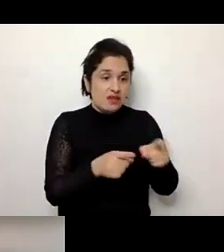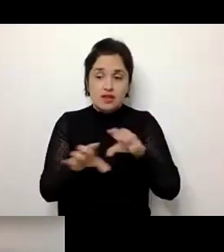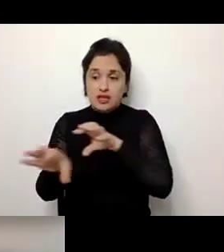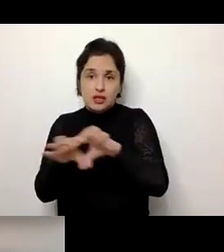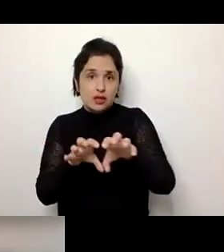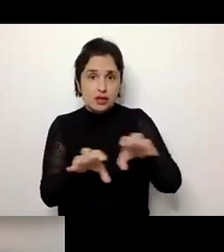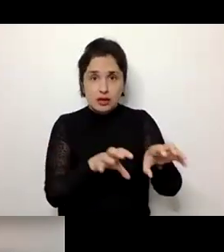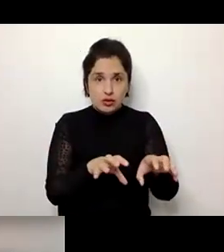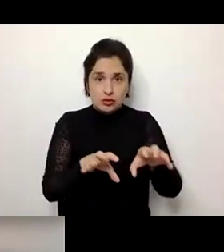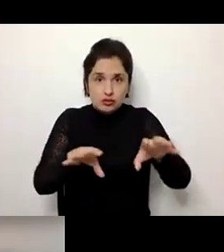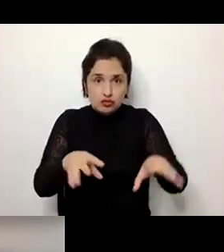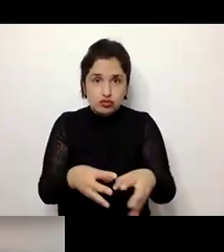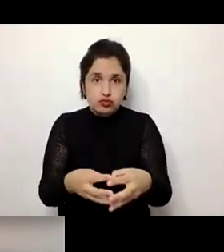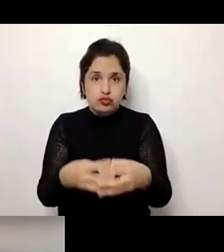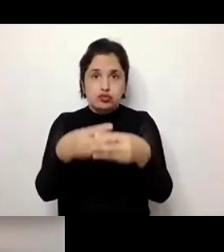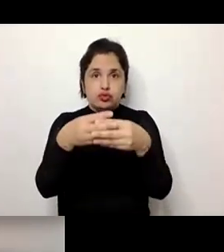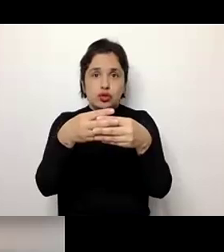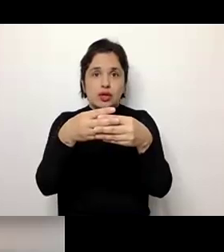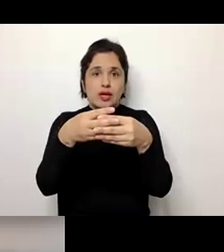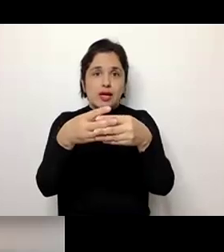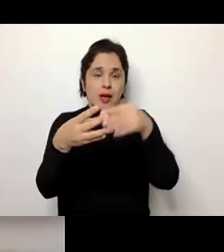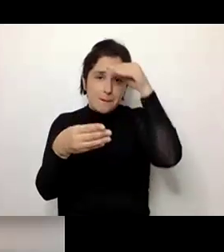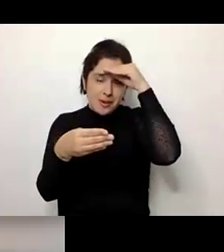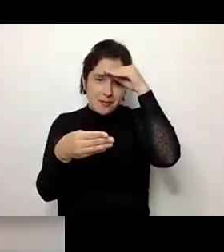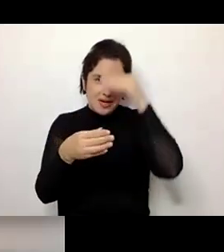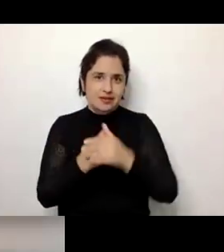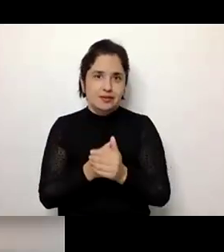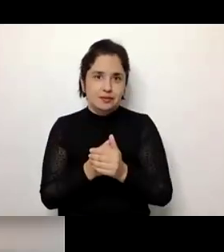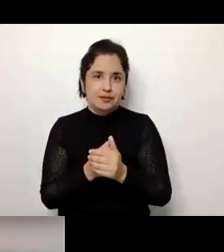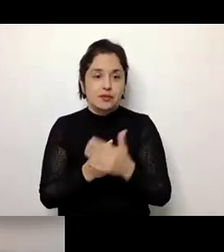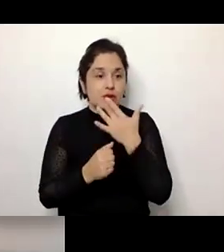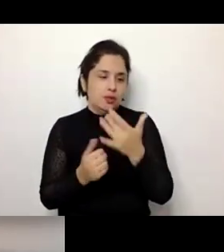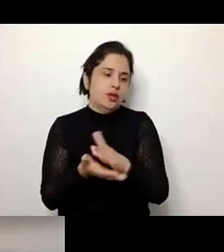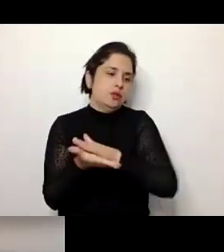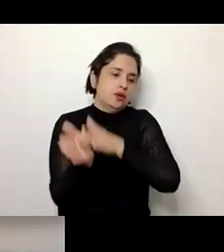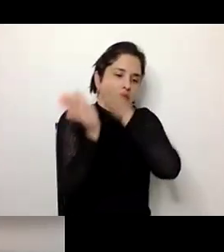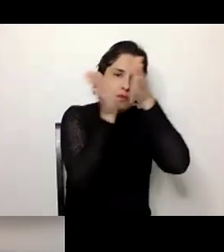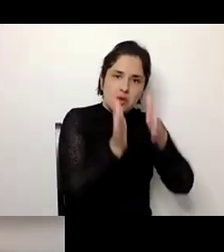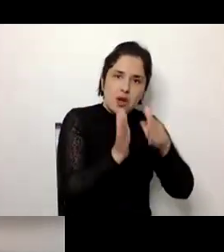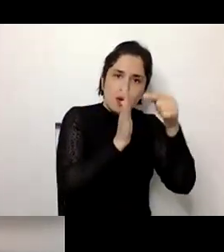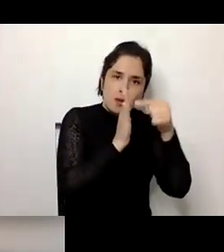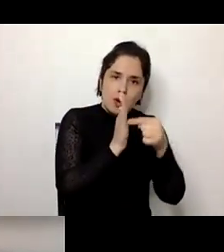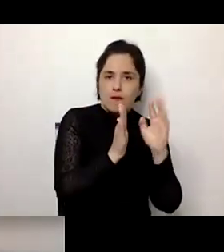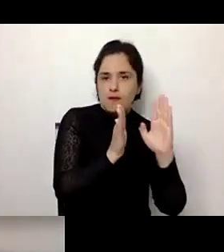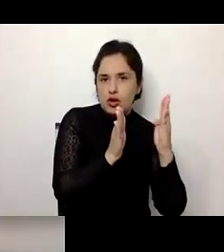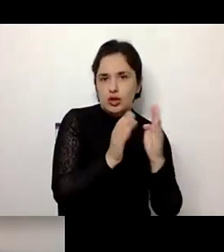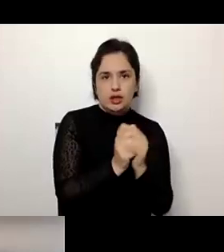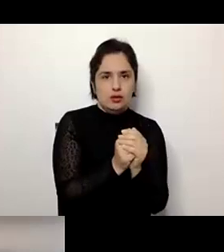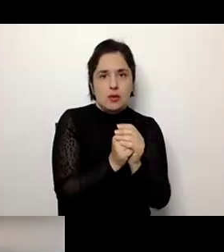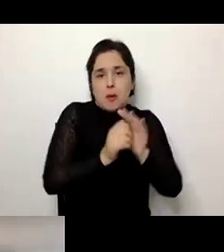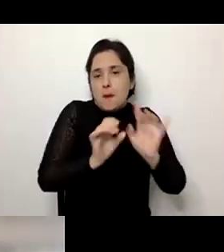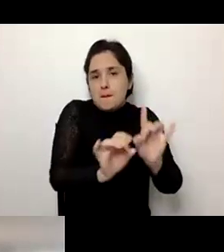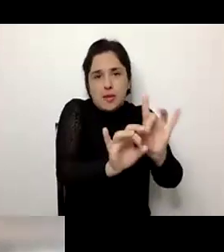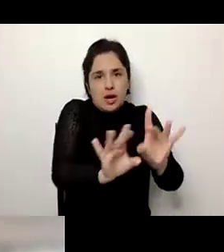estão conformando justamente o que é esta experiência, porque dizem que justamente por um lado há marcadores que são biológicos que são parte do